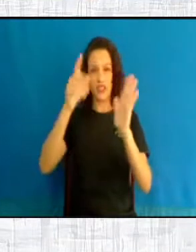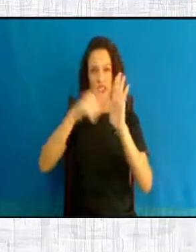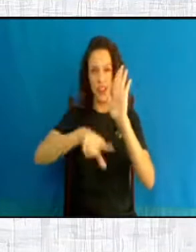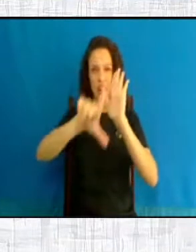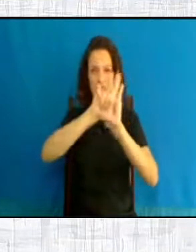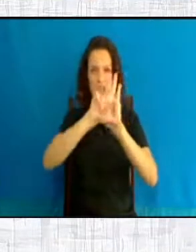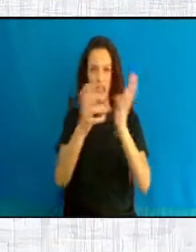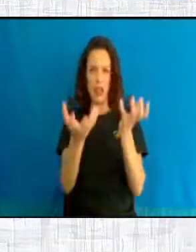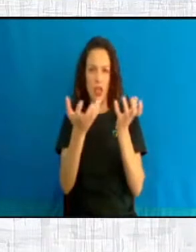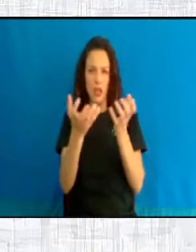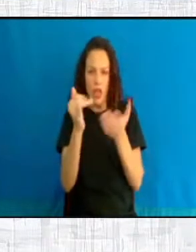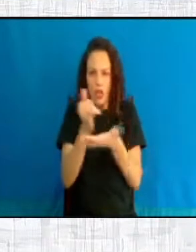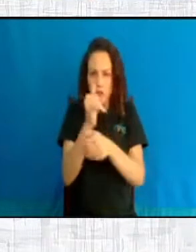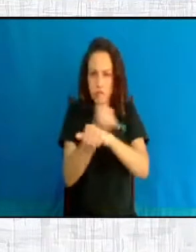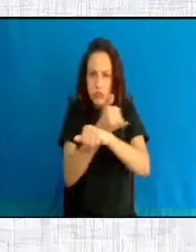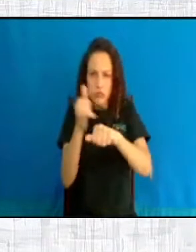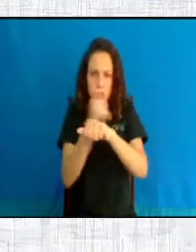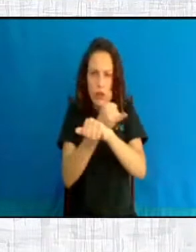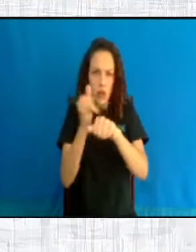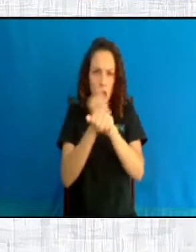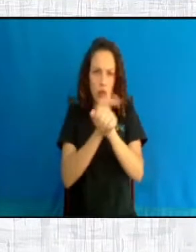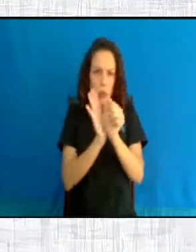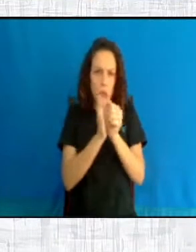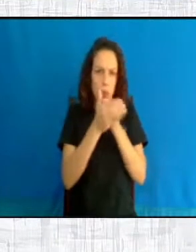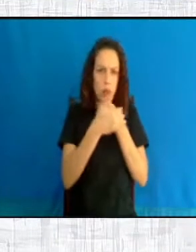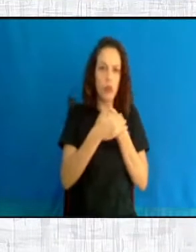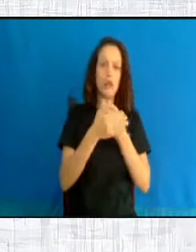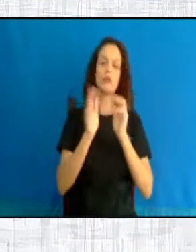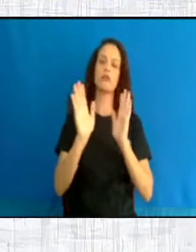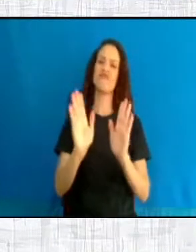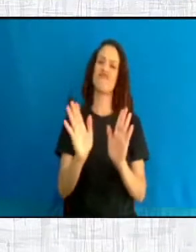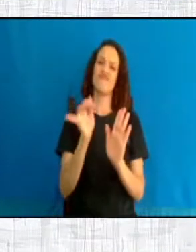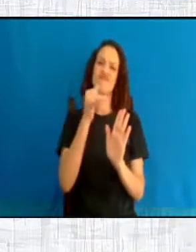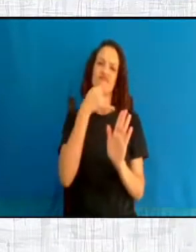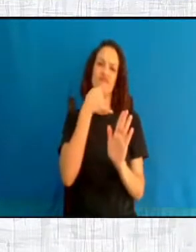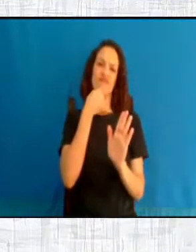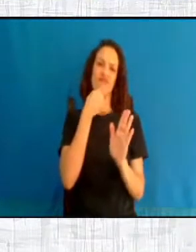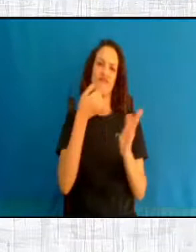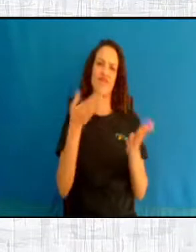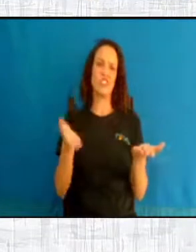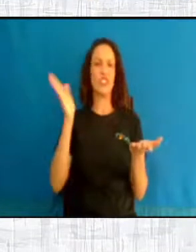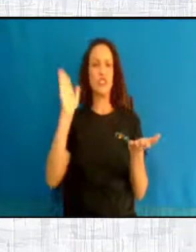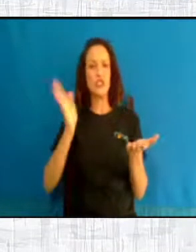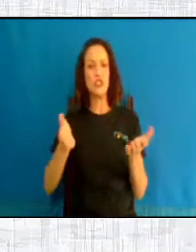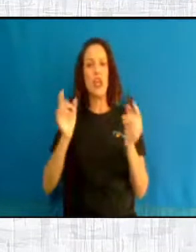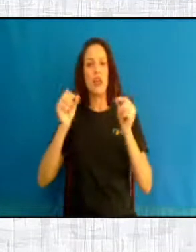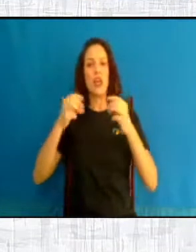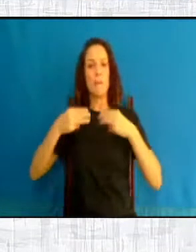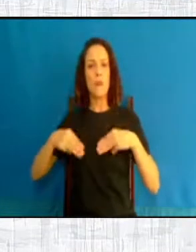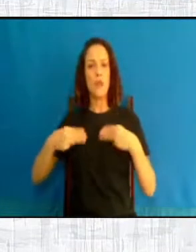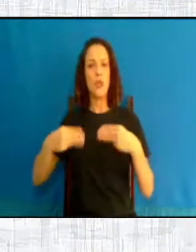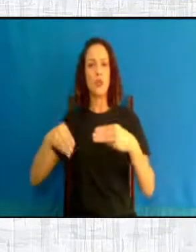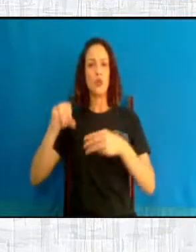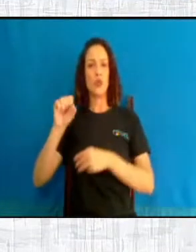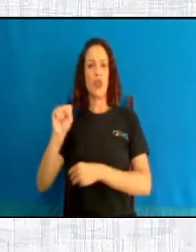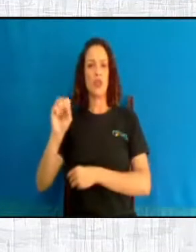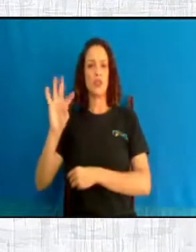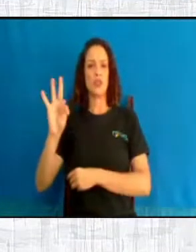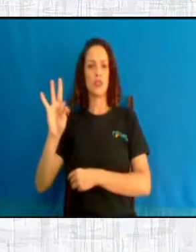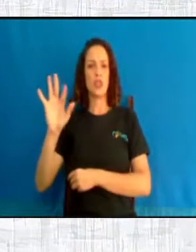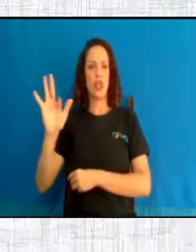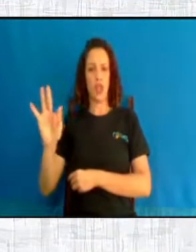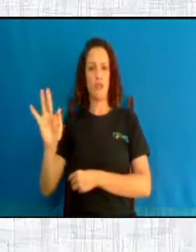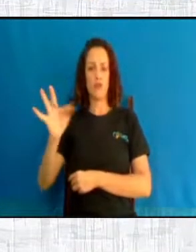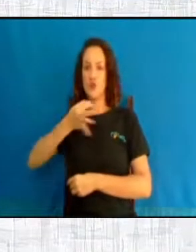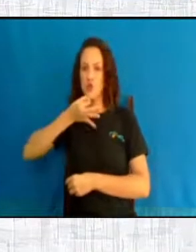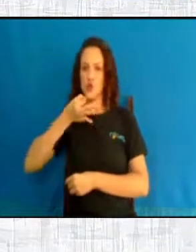ver, lamentavelmente, já vimos ministro do Supremo Tribunal Federal justificar o aborto até 12 semanas, como se